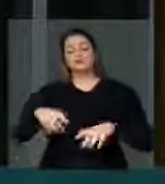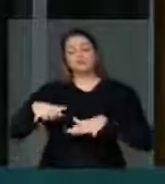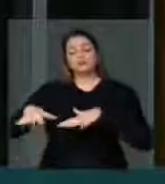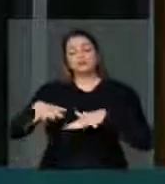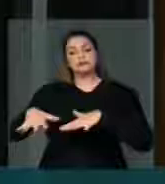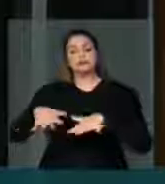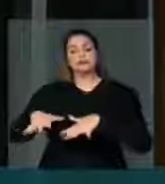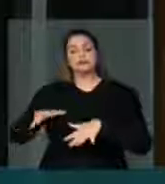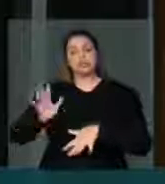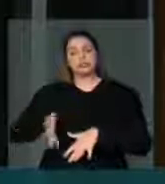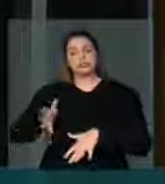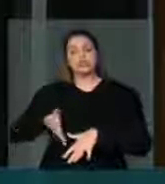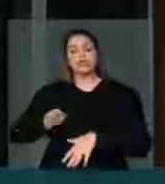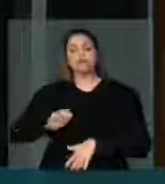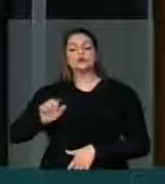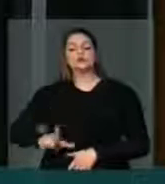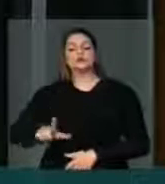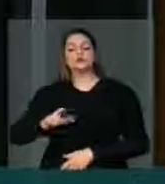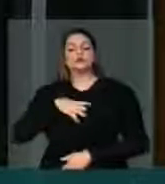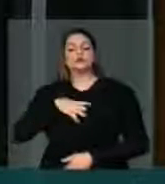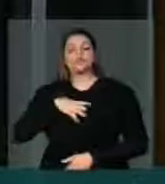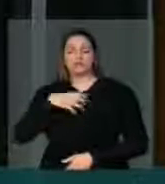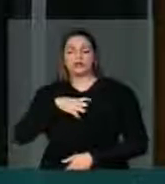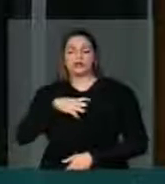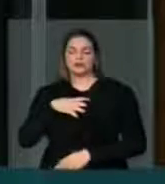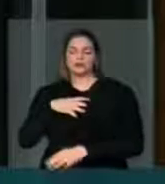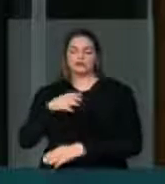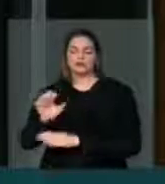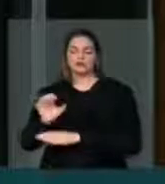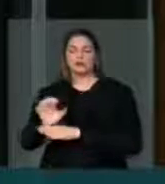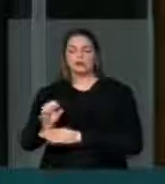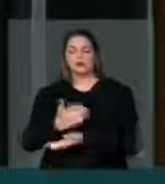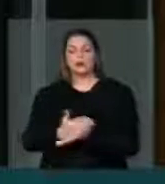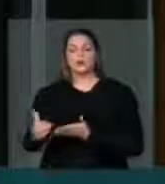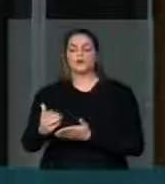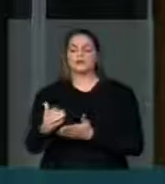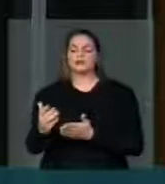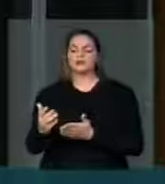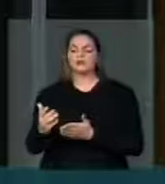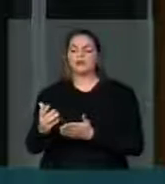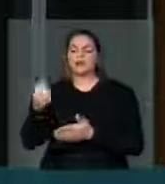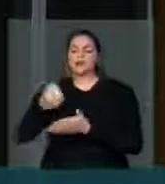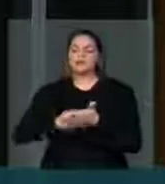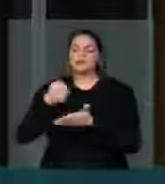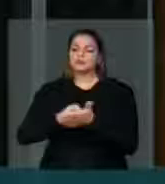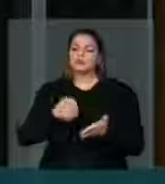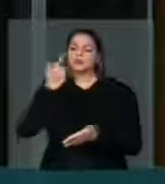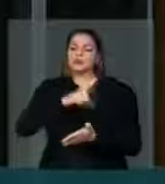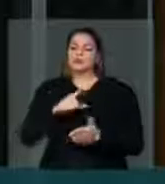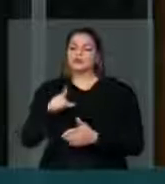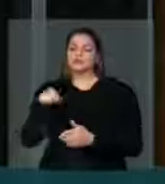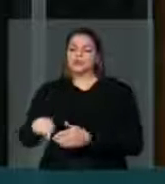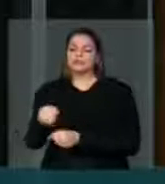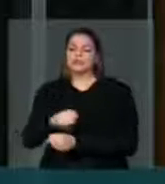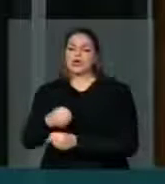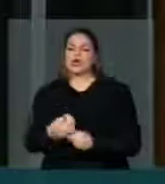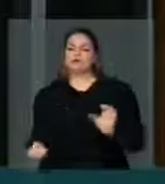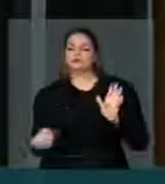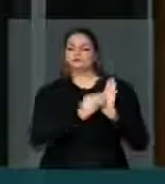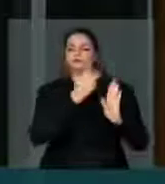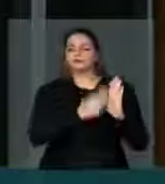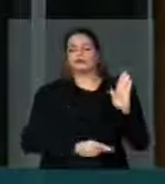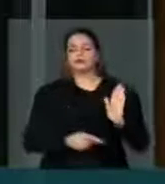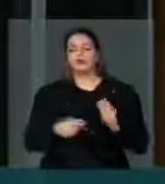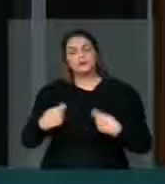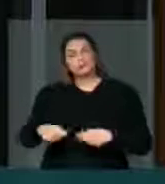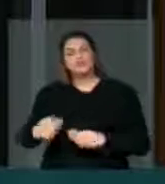especialmente do sul da Bahia, para que seja incorporada essa obra fundamental para o desenvolvimento, para a interiorização